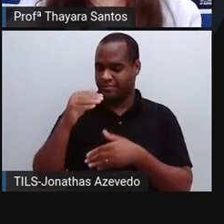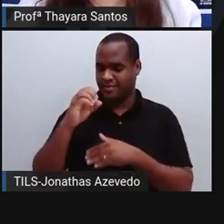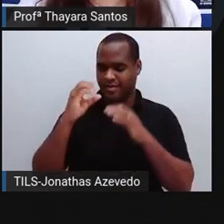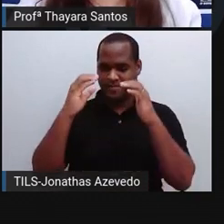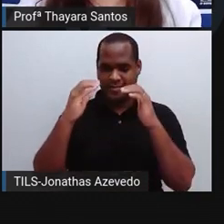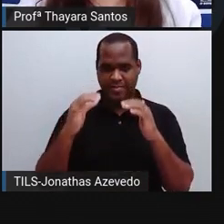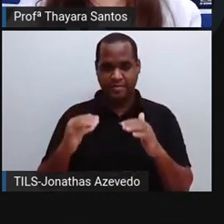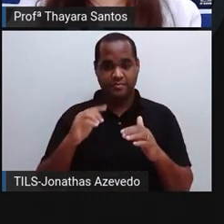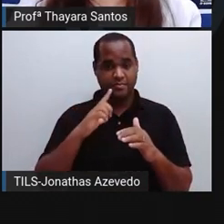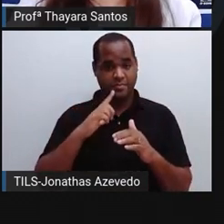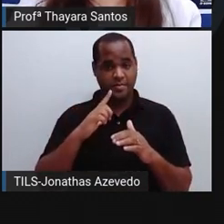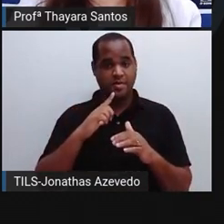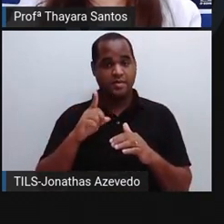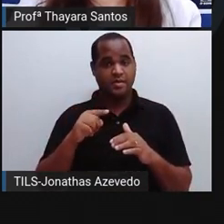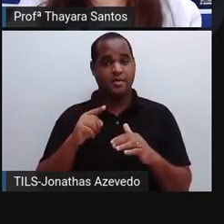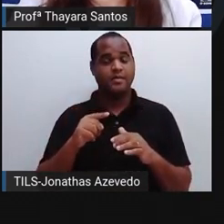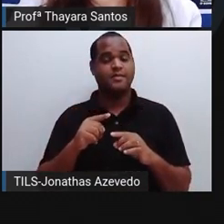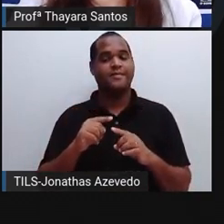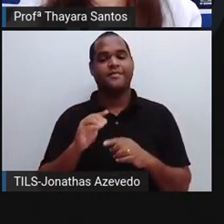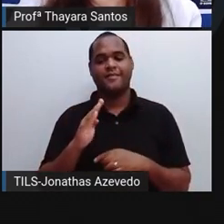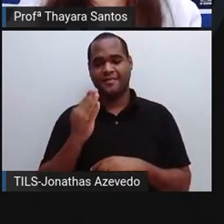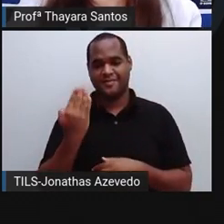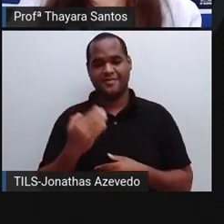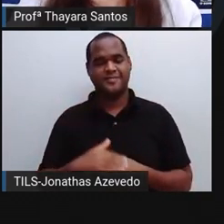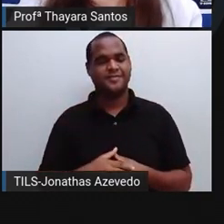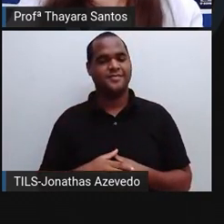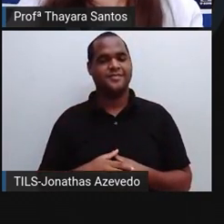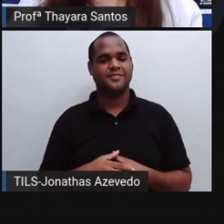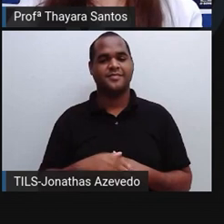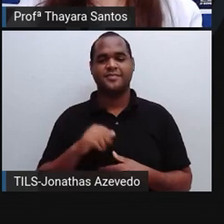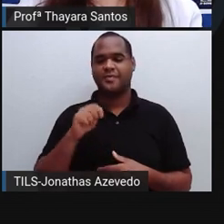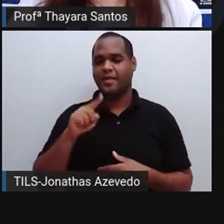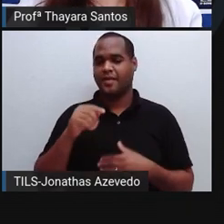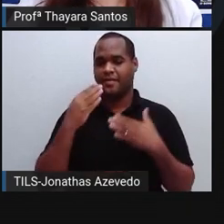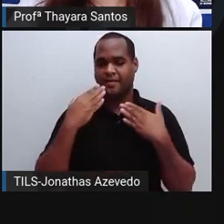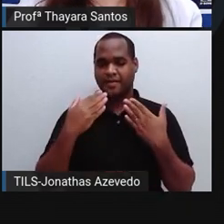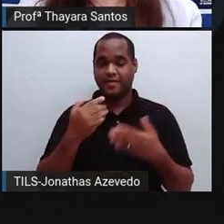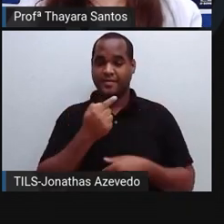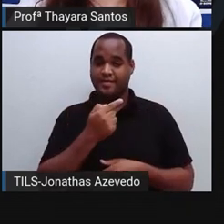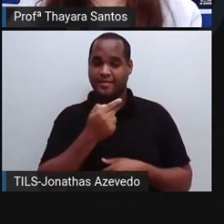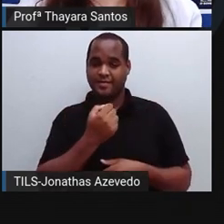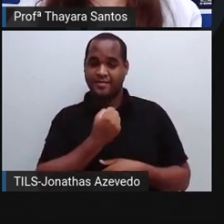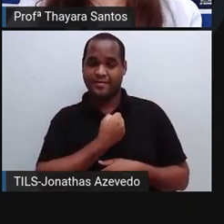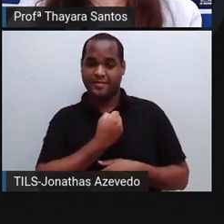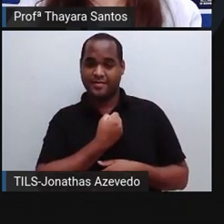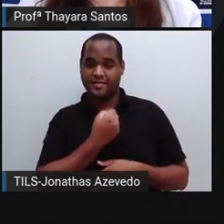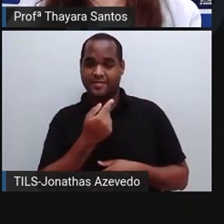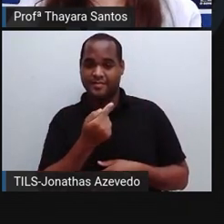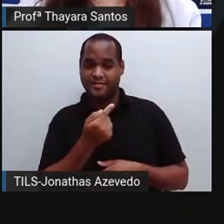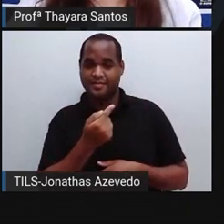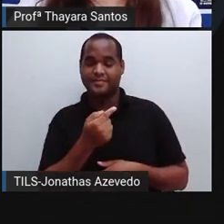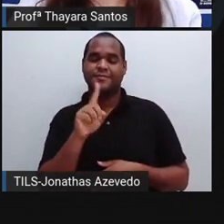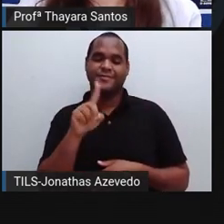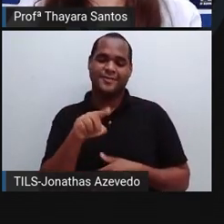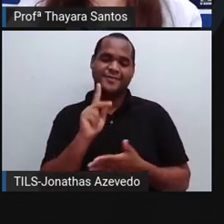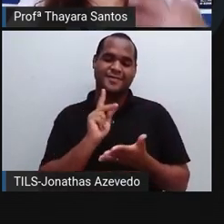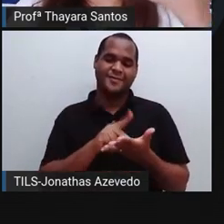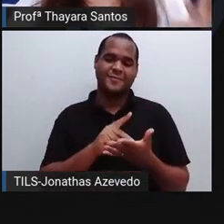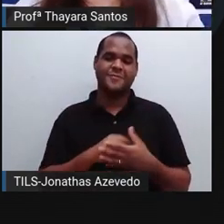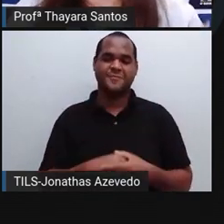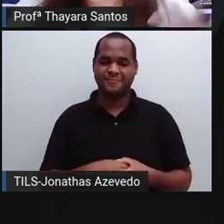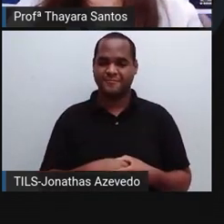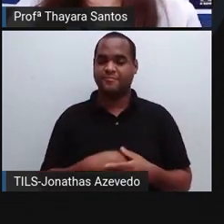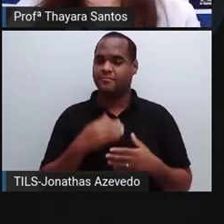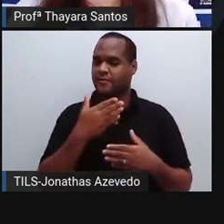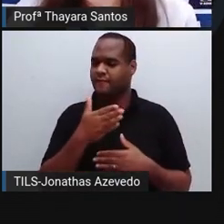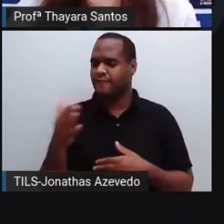camadas na eletroceira. Eu acho que é falsa. O átomo apresenta 7 camadas na eletroceira. Verdadeiro. E vai ficando